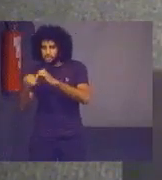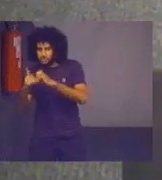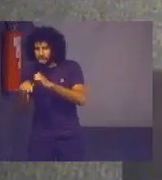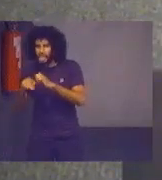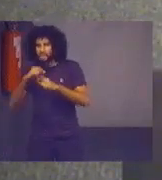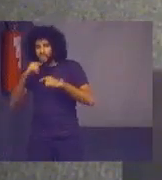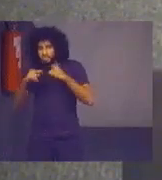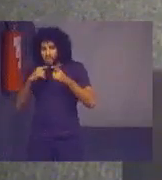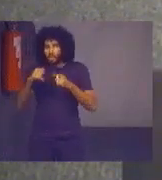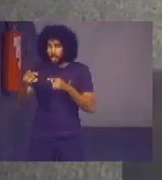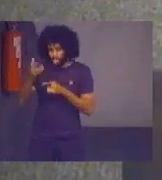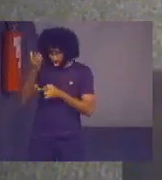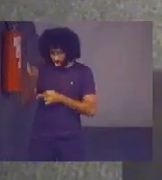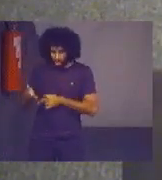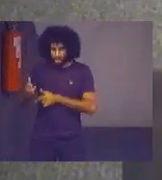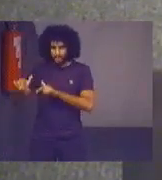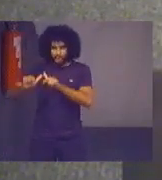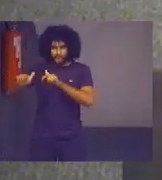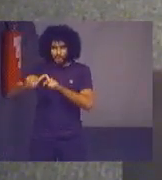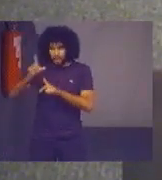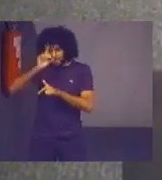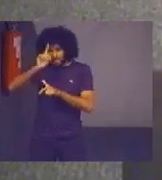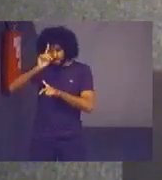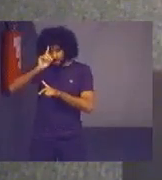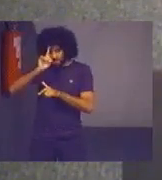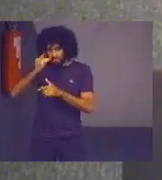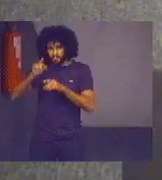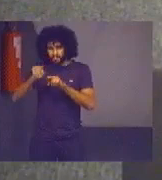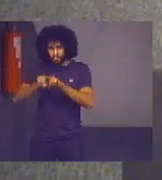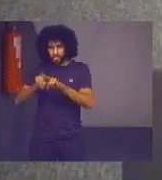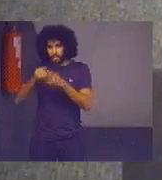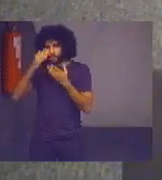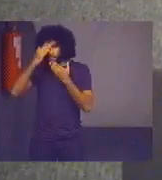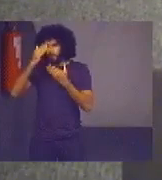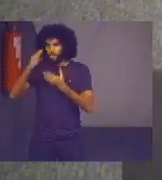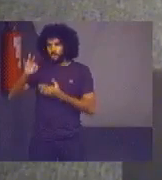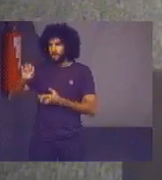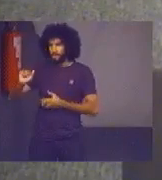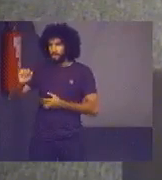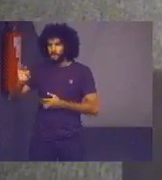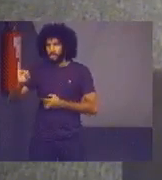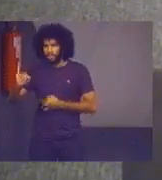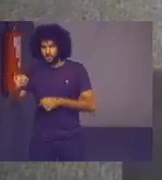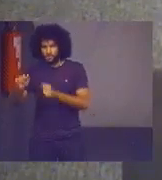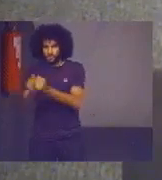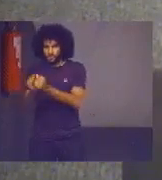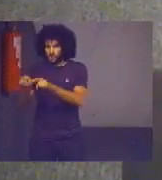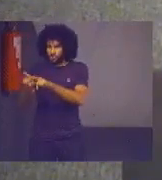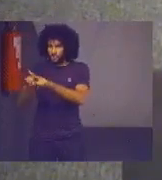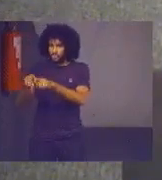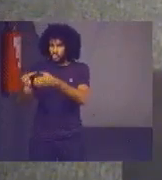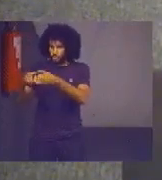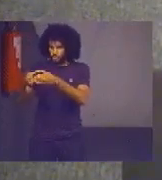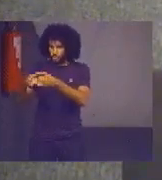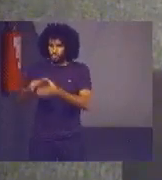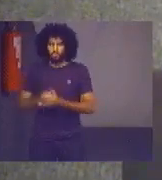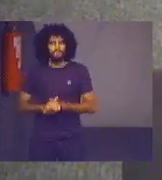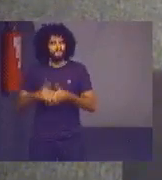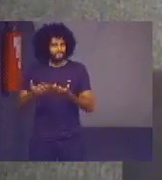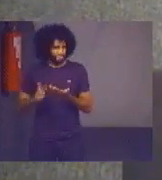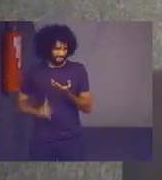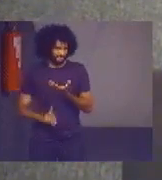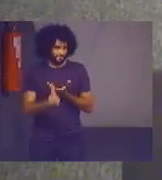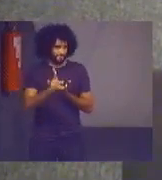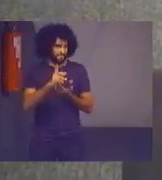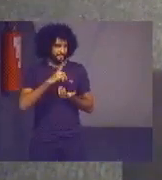trabalha com esse assunto no dia a dia, então principalmente agradecer a Tati pelo trabalho junto com toda a equipe. Mas vamos lá, vamos